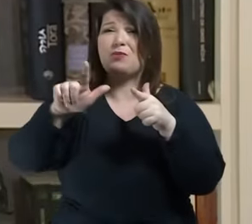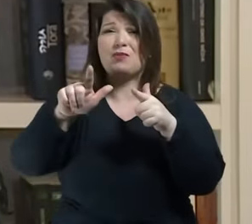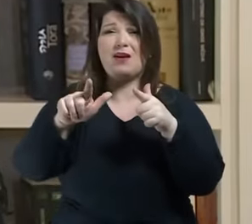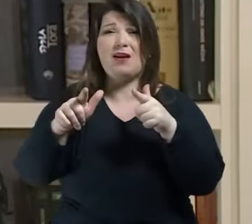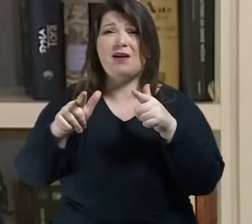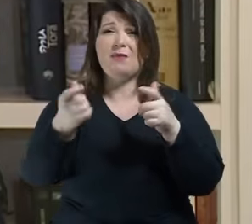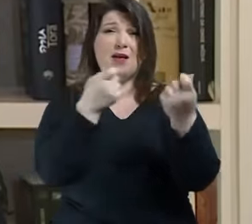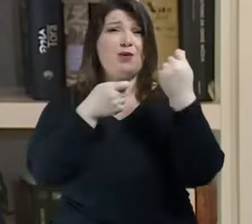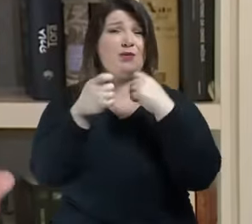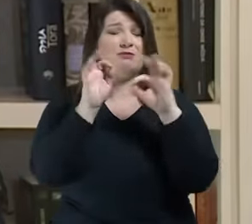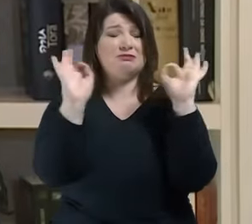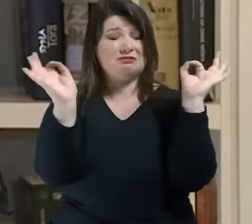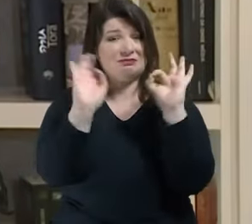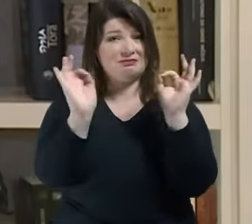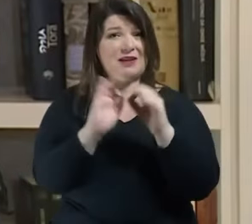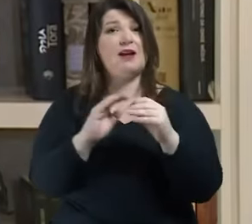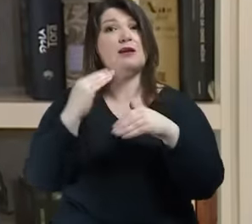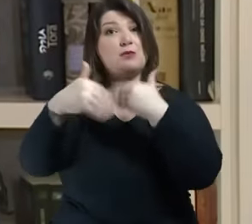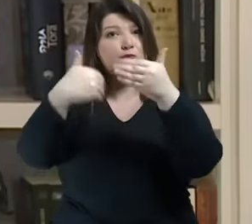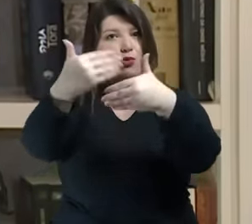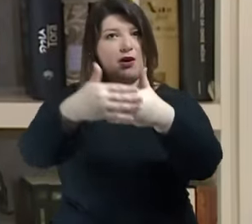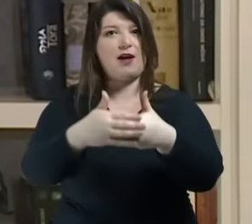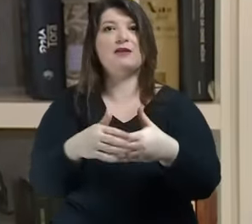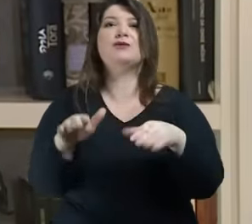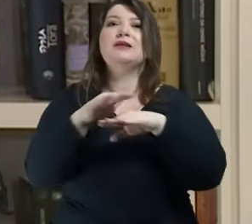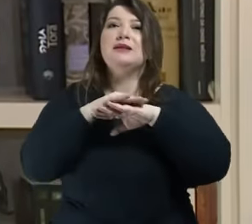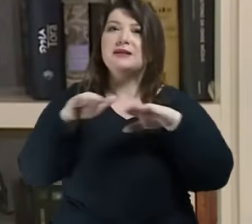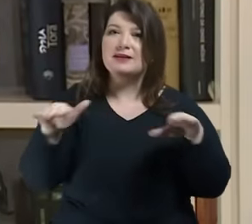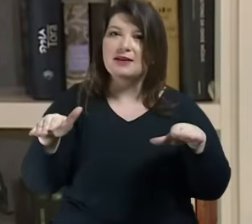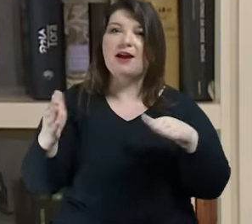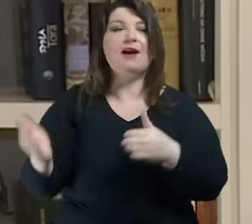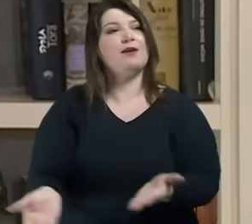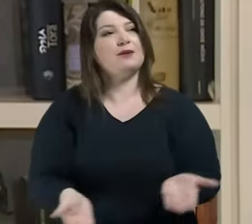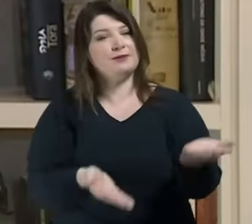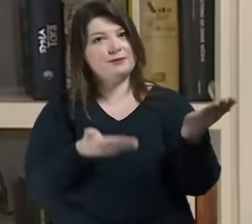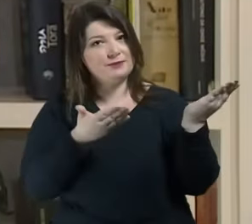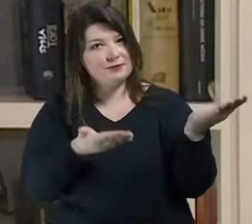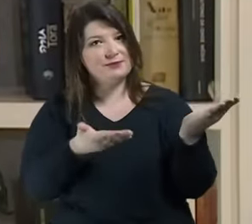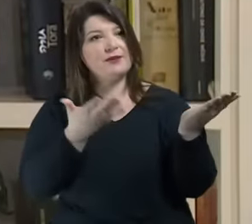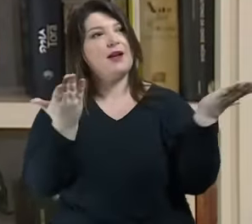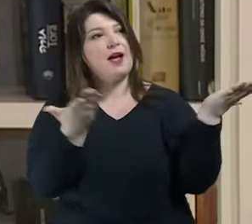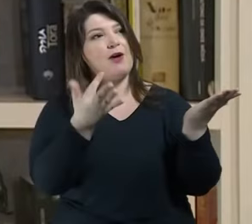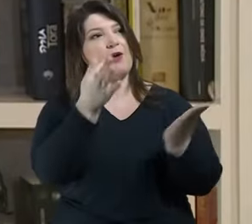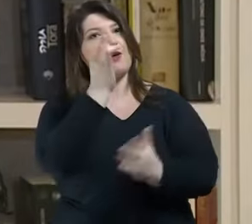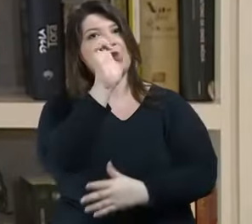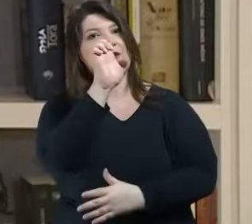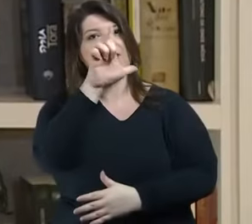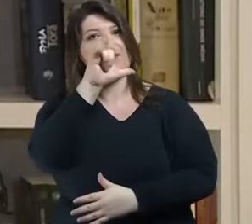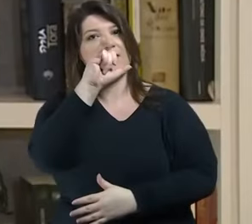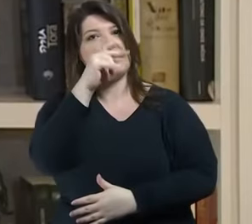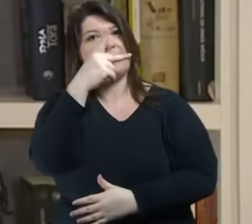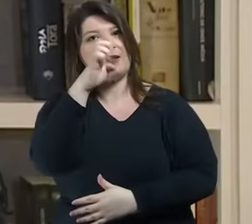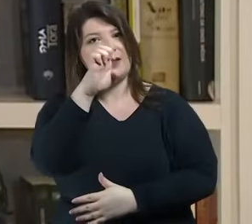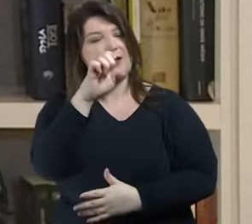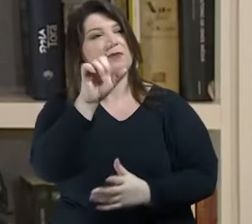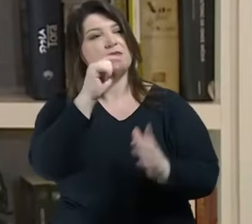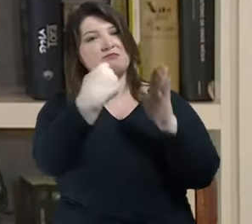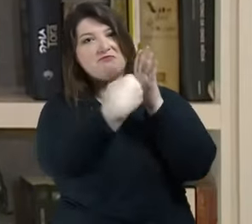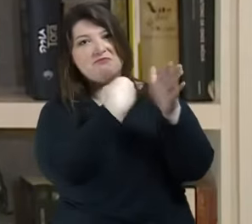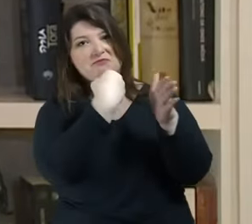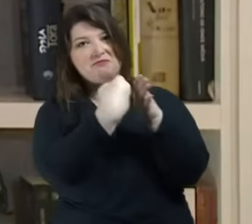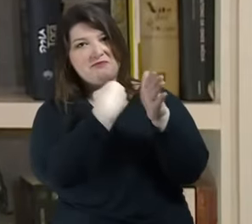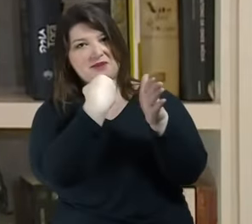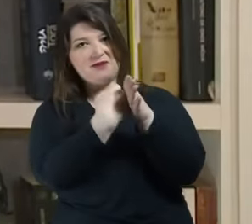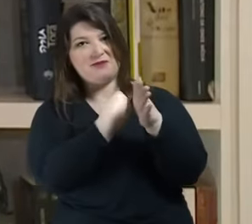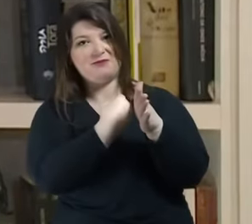encerro devolvendo a palavra agora para que o Felipe faça as perguntas a gente possa seguir aquilo que nos torna humanos